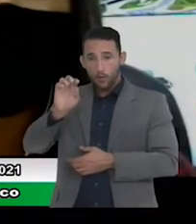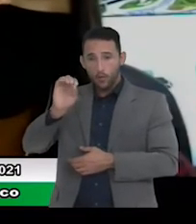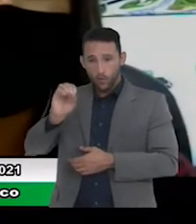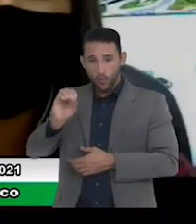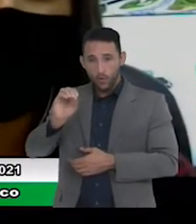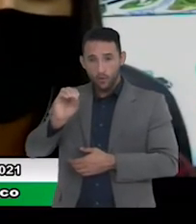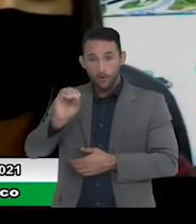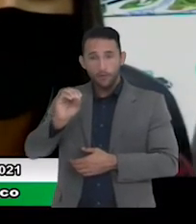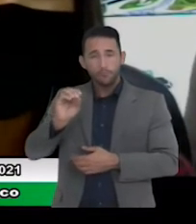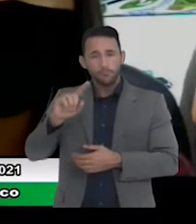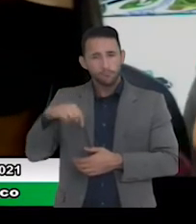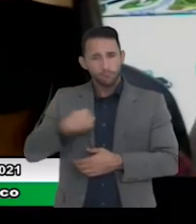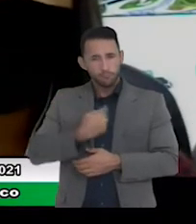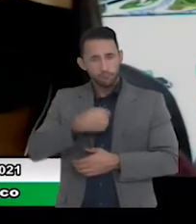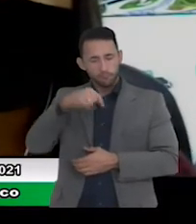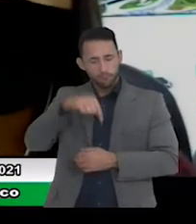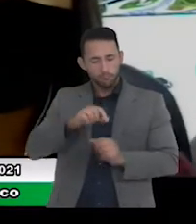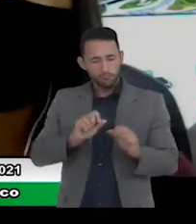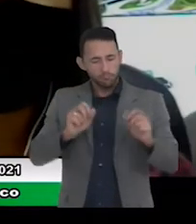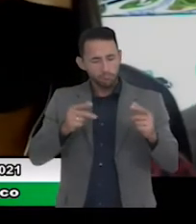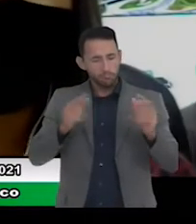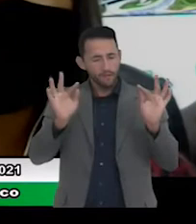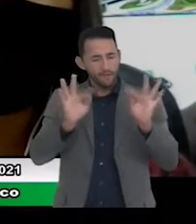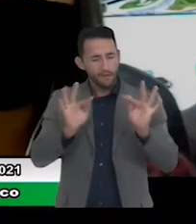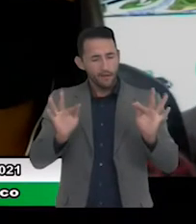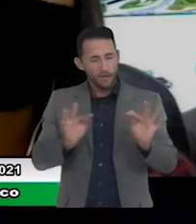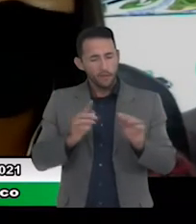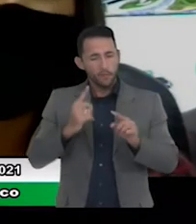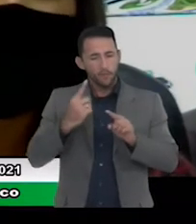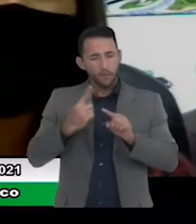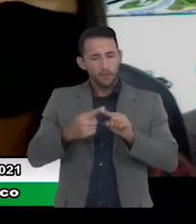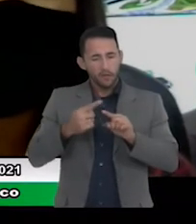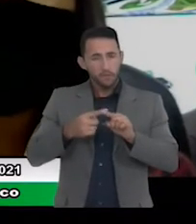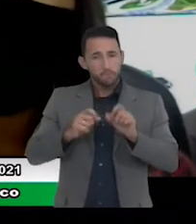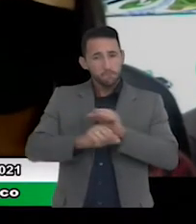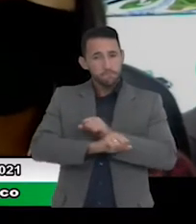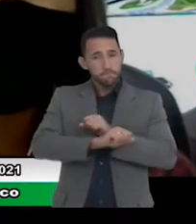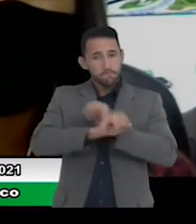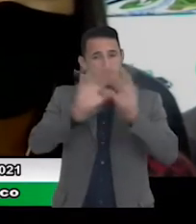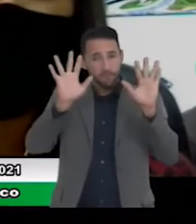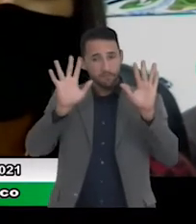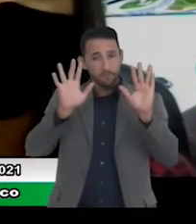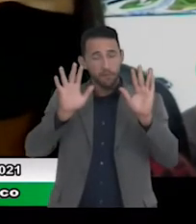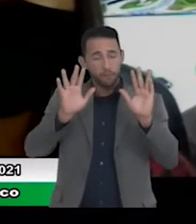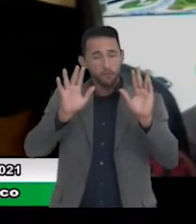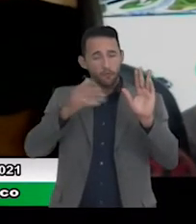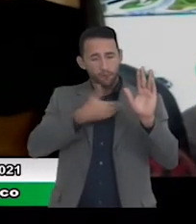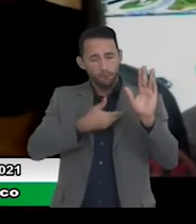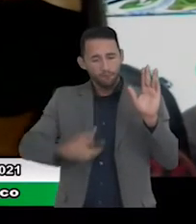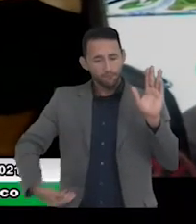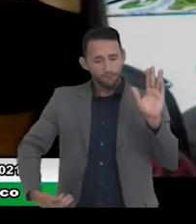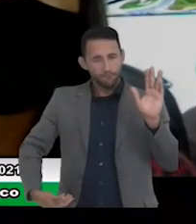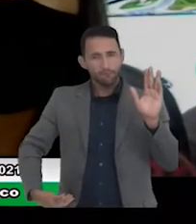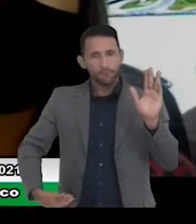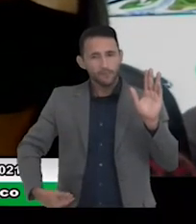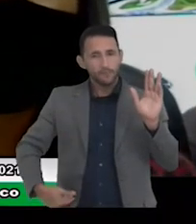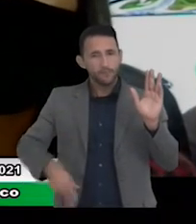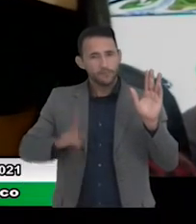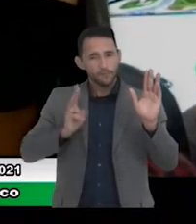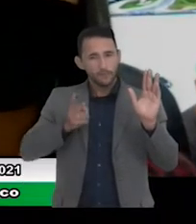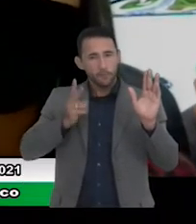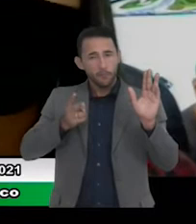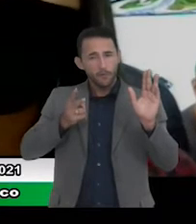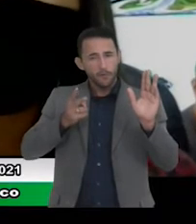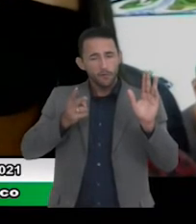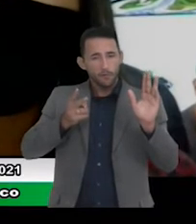felizes aqui nessa casa por estarmos trazendo aí transparência ao nosso governo e fazer com que as pessoas